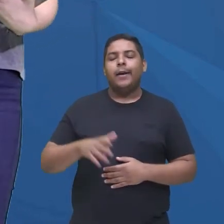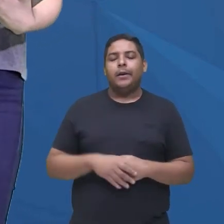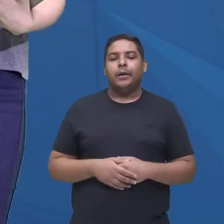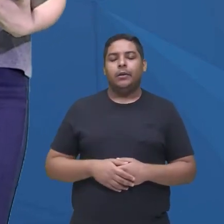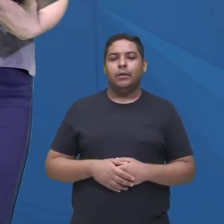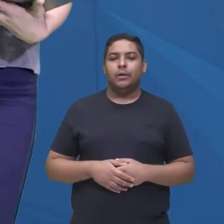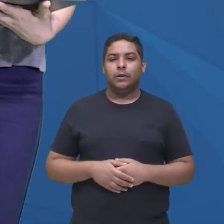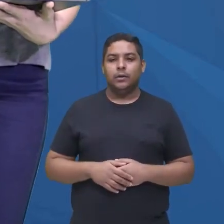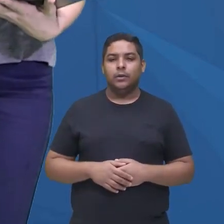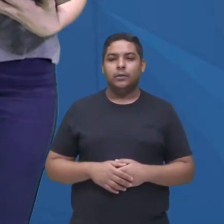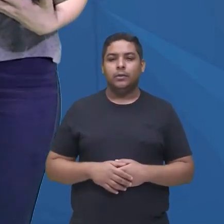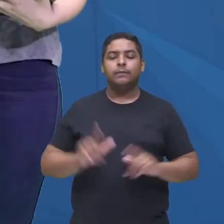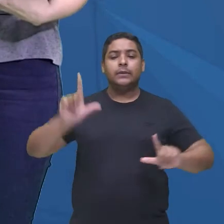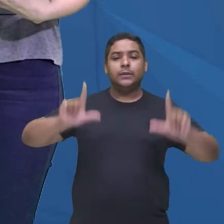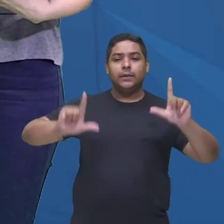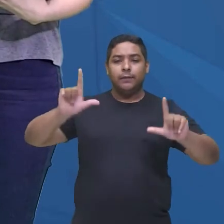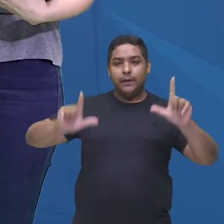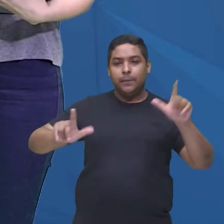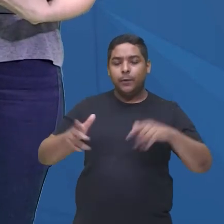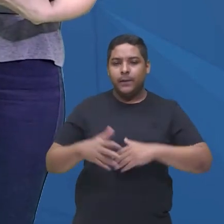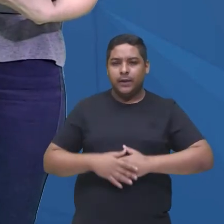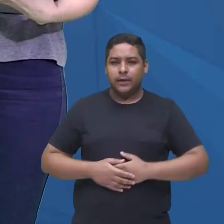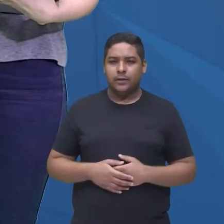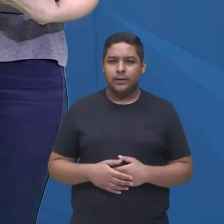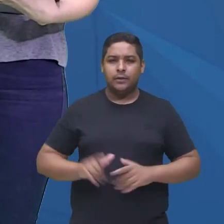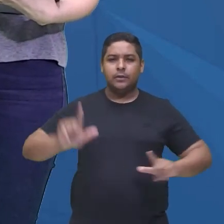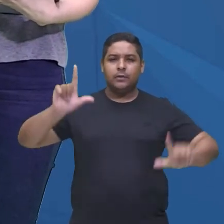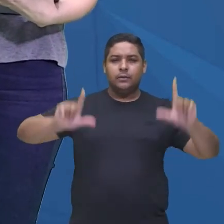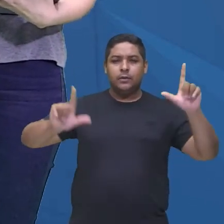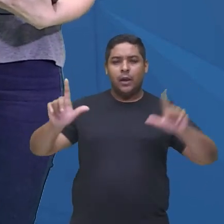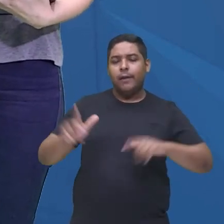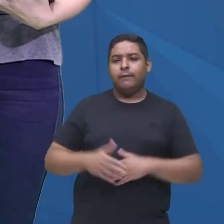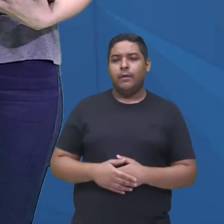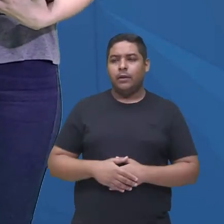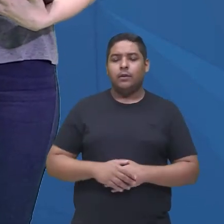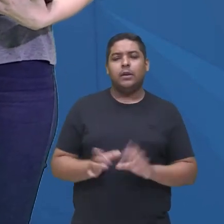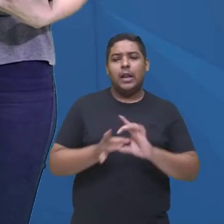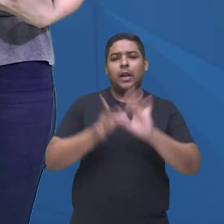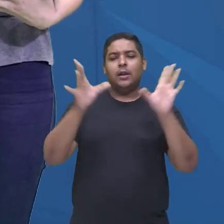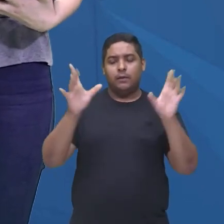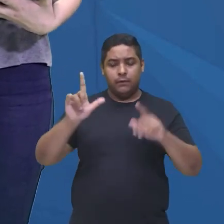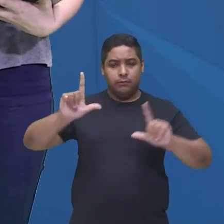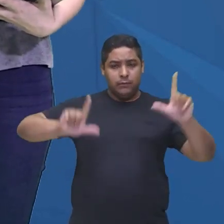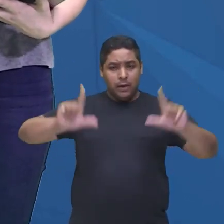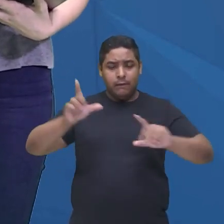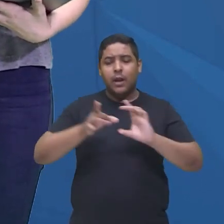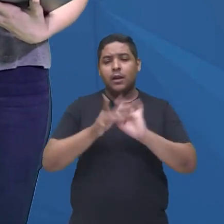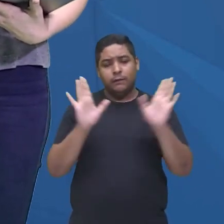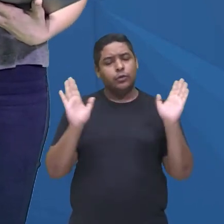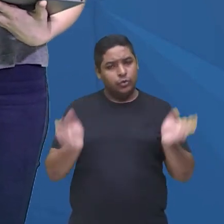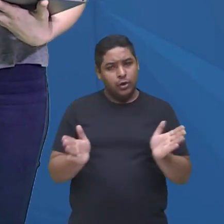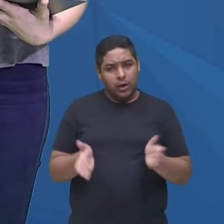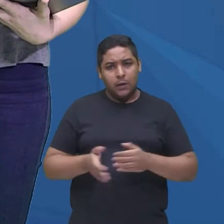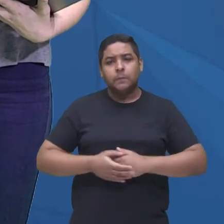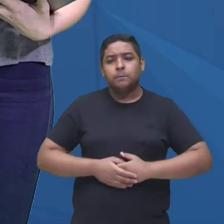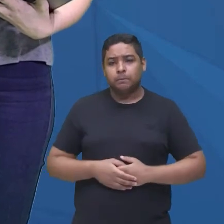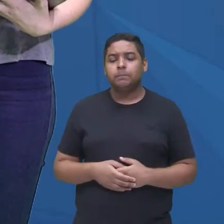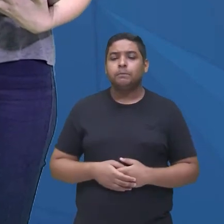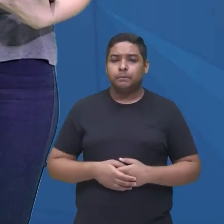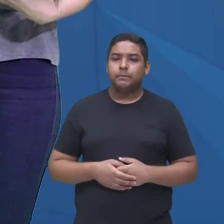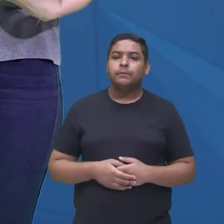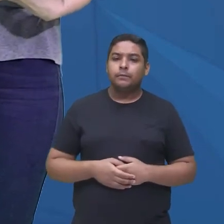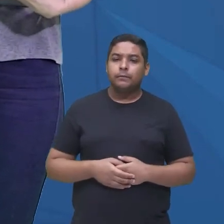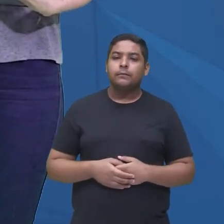fez bastante sucesso na época, e a gente tem ali, o Revenge, que é ali, aquela vingança, aquela sede de vingança da Emily